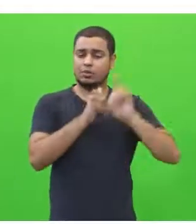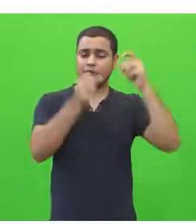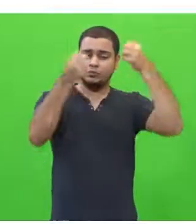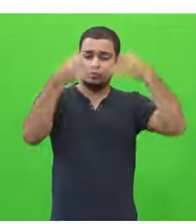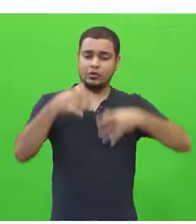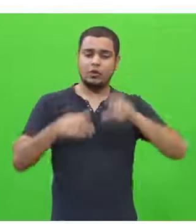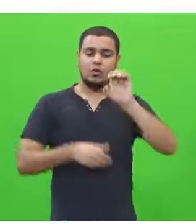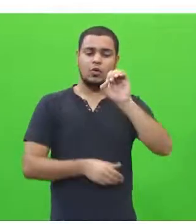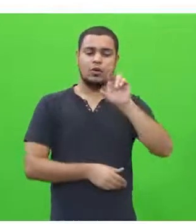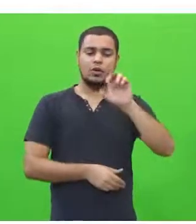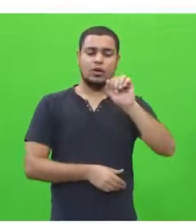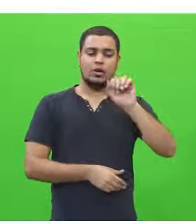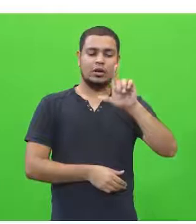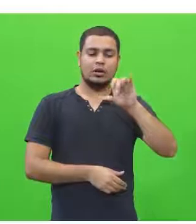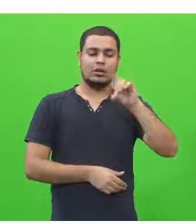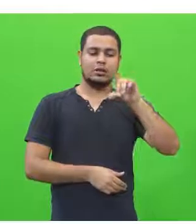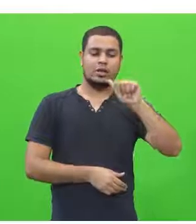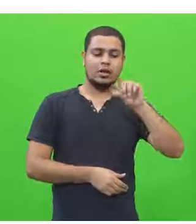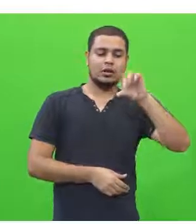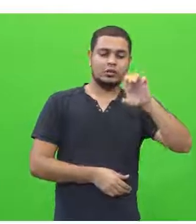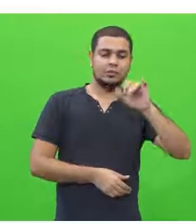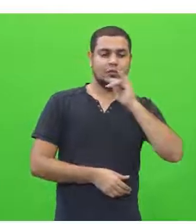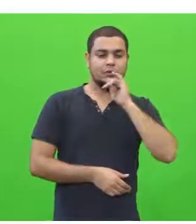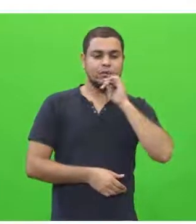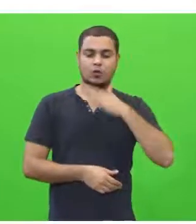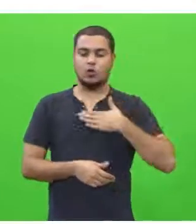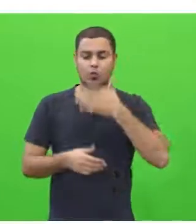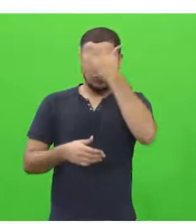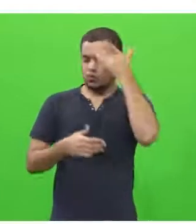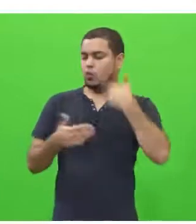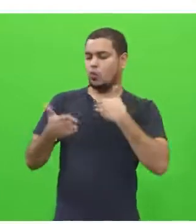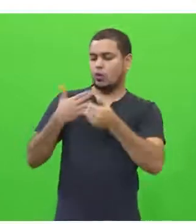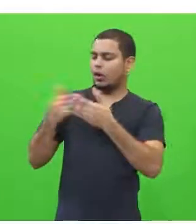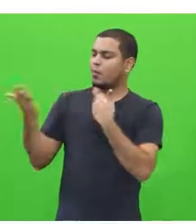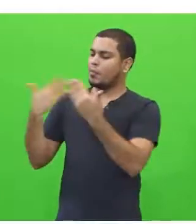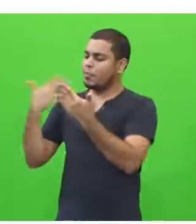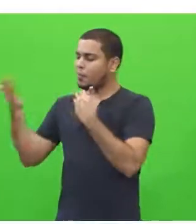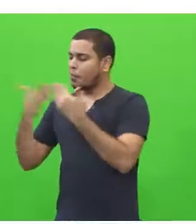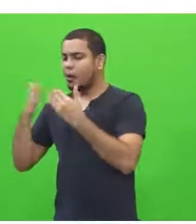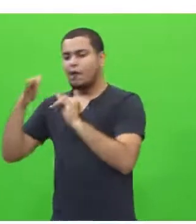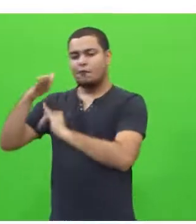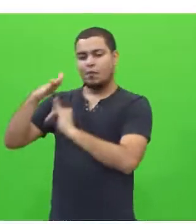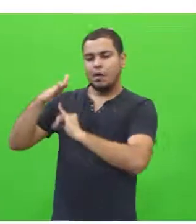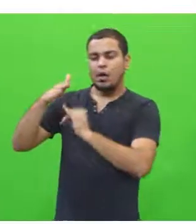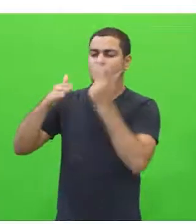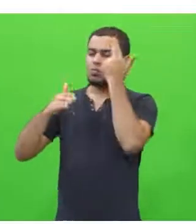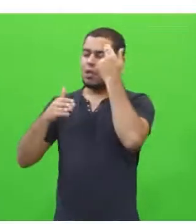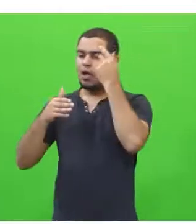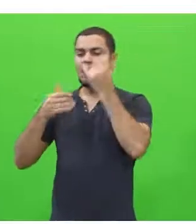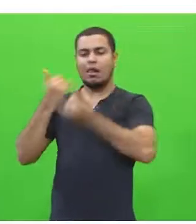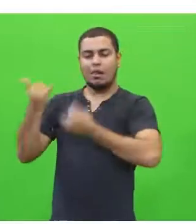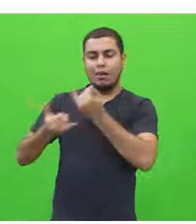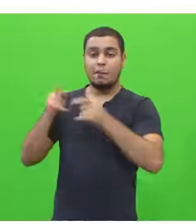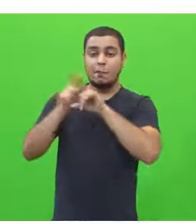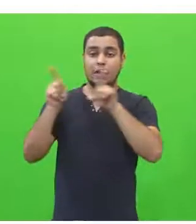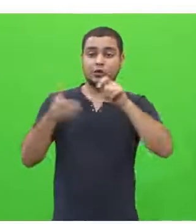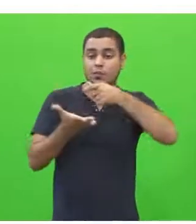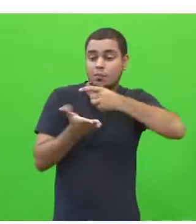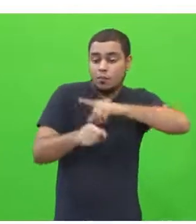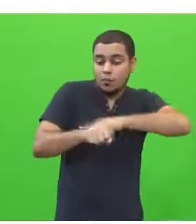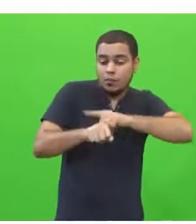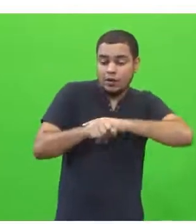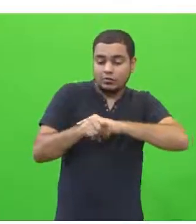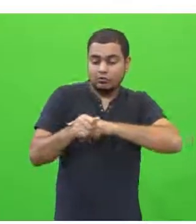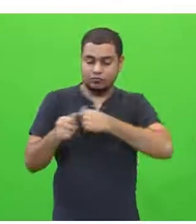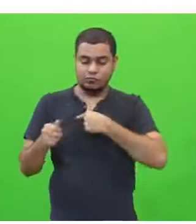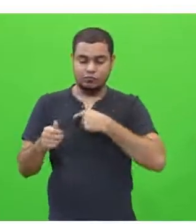oralidade. Eu converso de quaisquer maneiras com os meus colegas, com o meu vizinho, com os meus pais. Mas quando eu